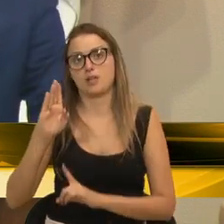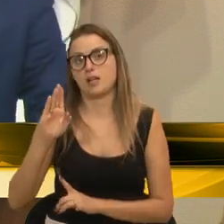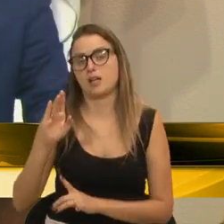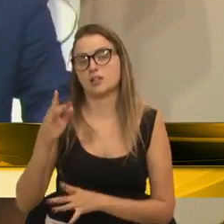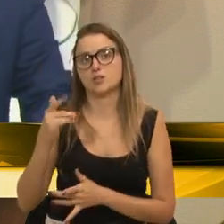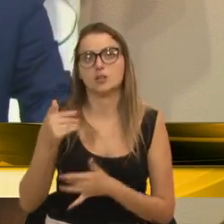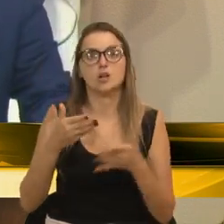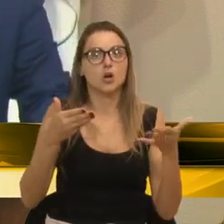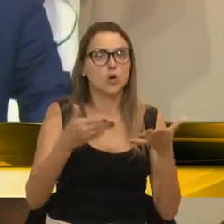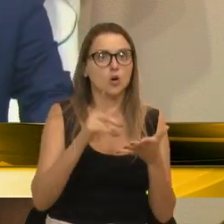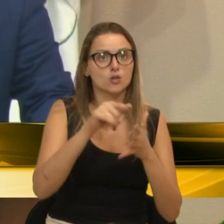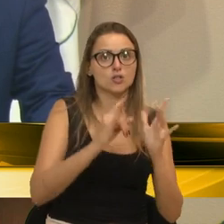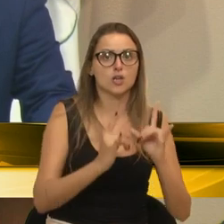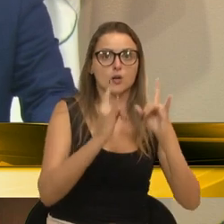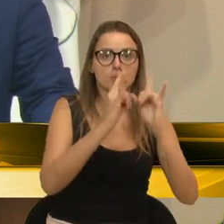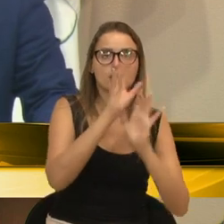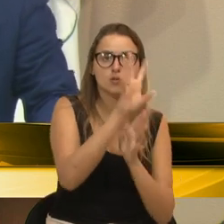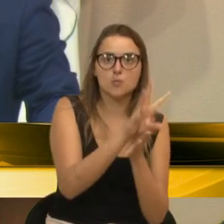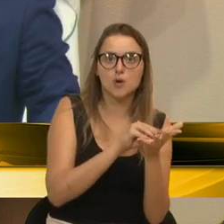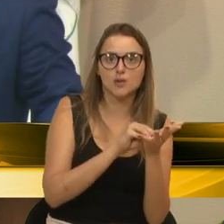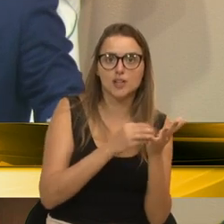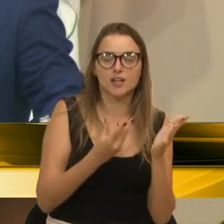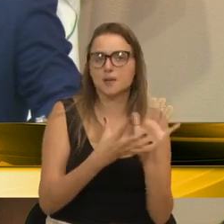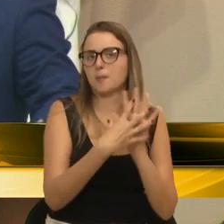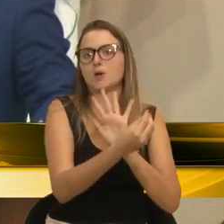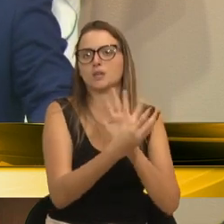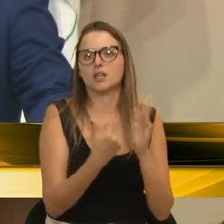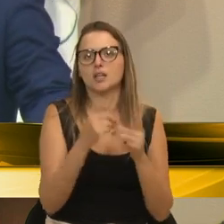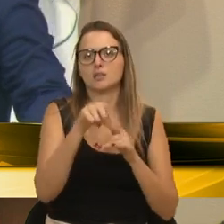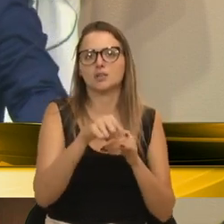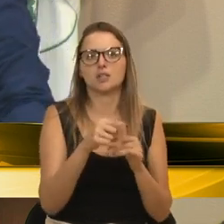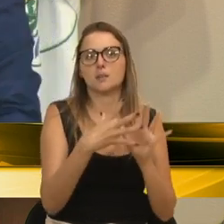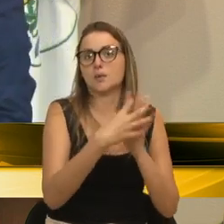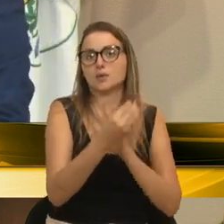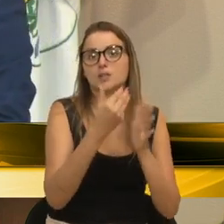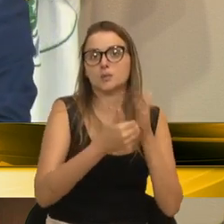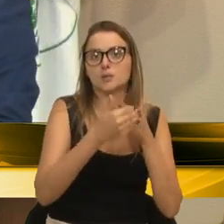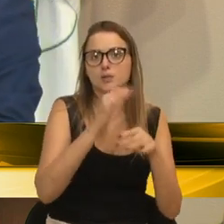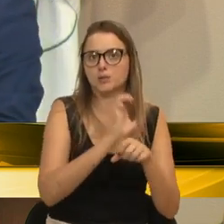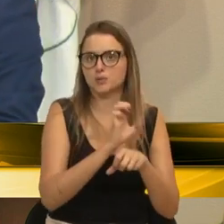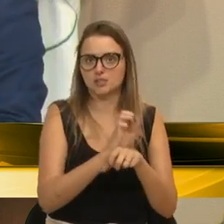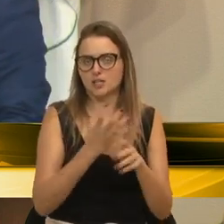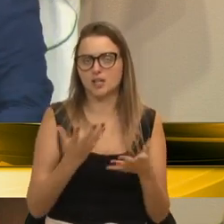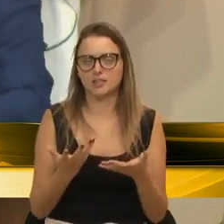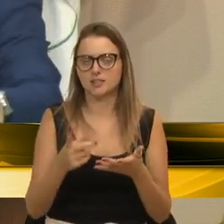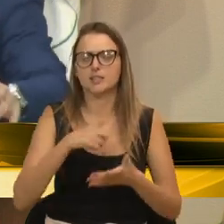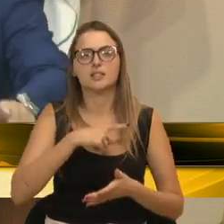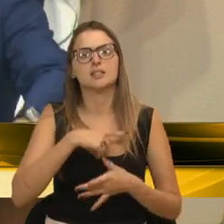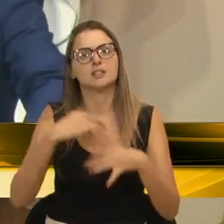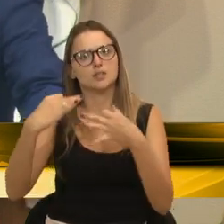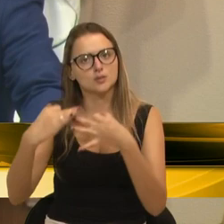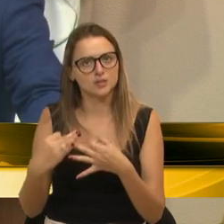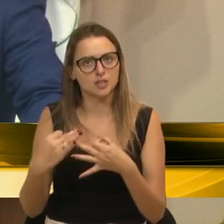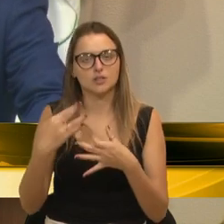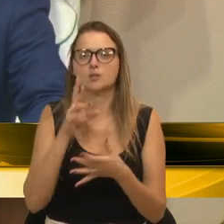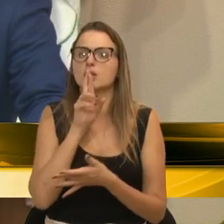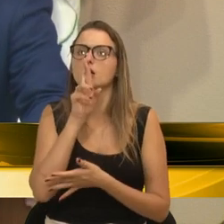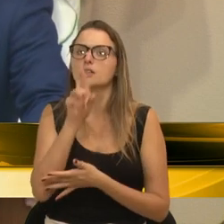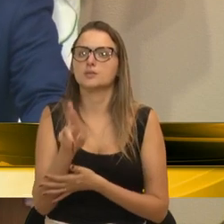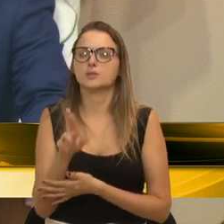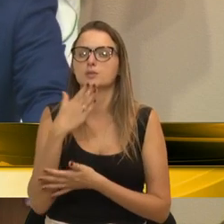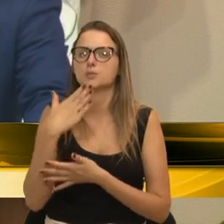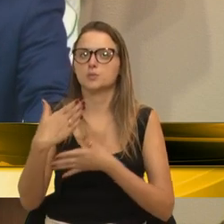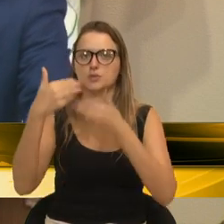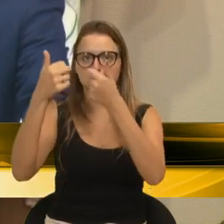num prédio lá que é referência, não só em Caxias do Sul, mas para quanta gente é referência no Estado. Então, eu tenho certeza que eu espero que as respostas desse pedido de informações,